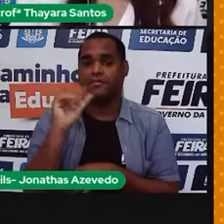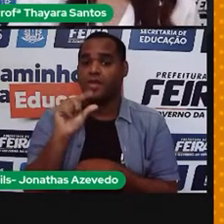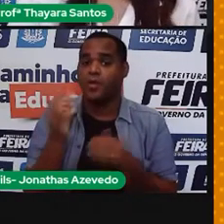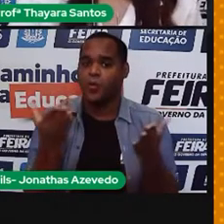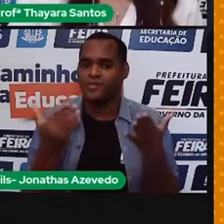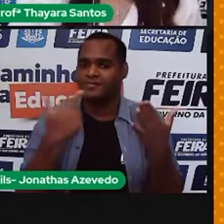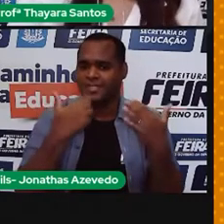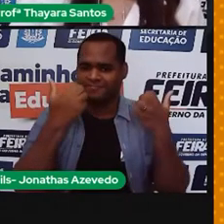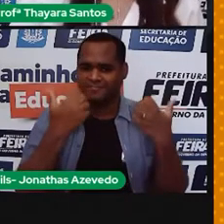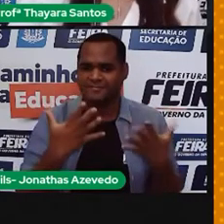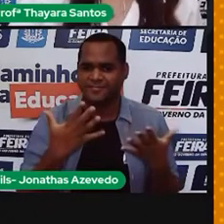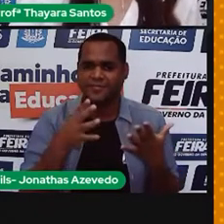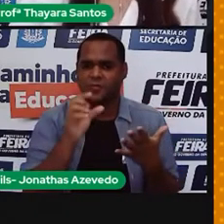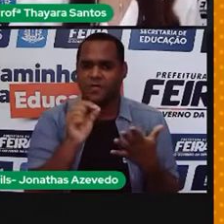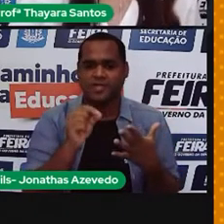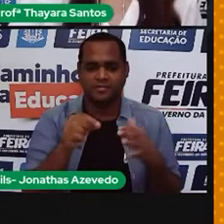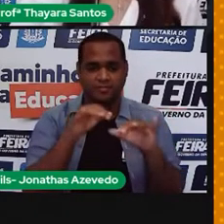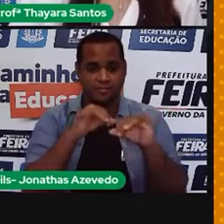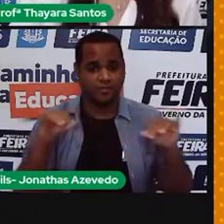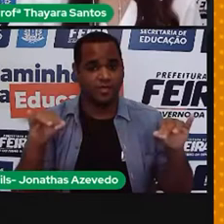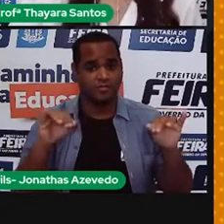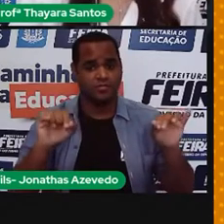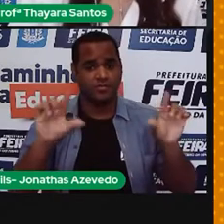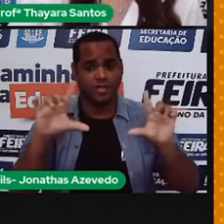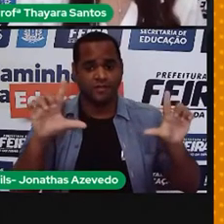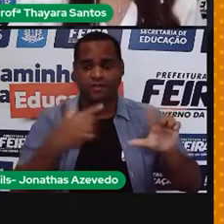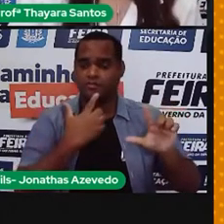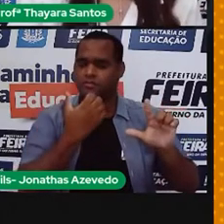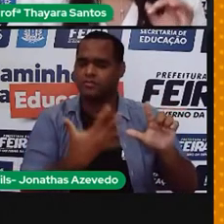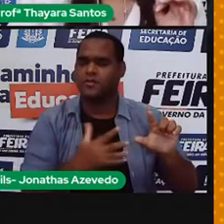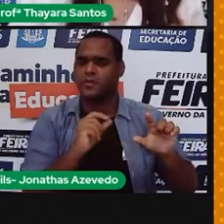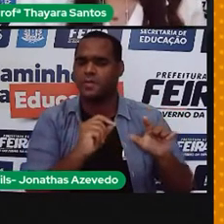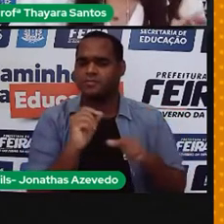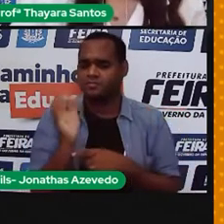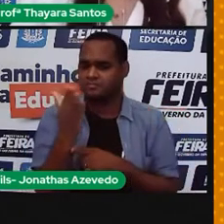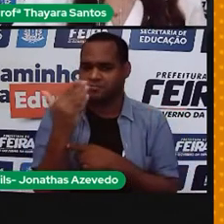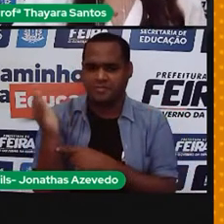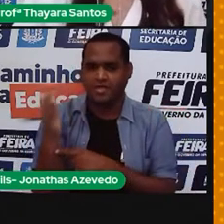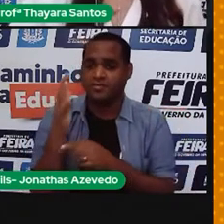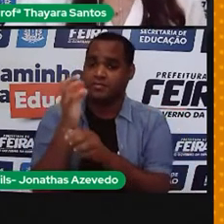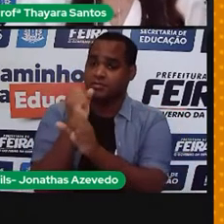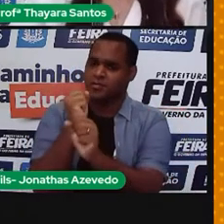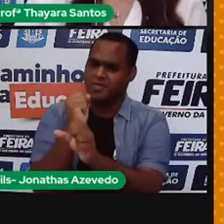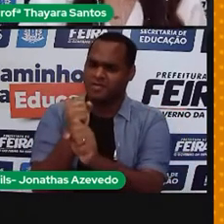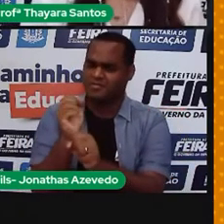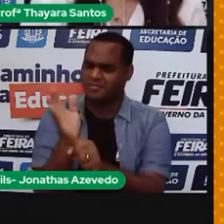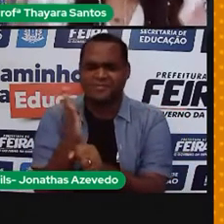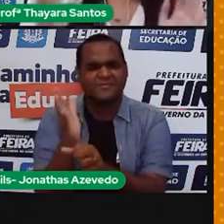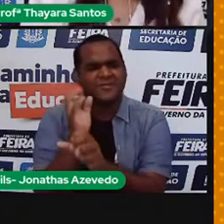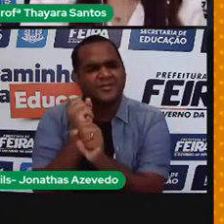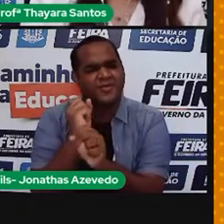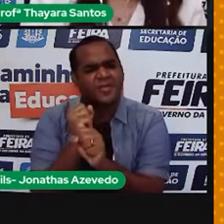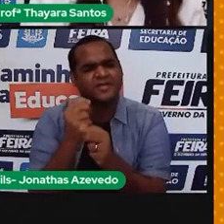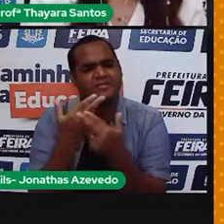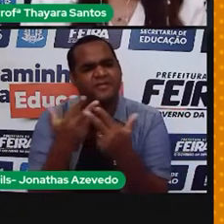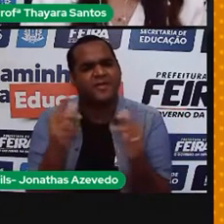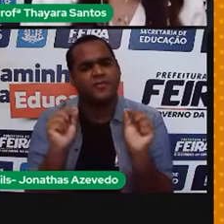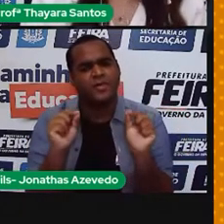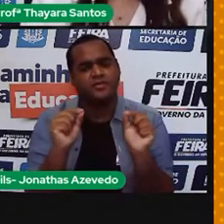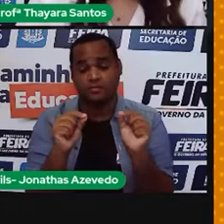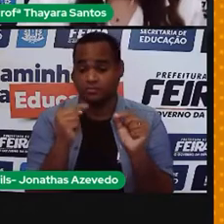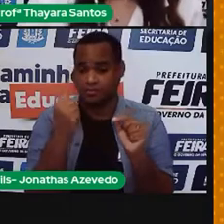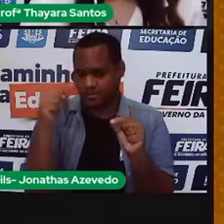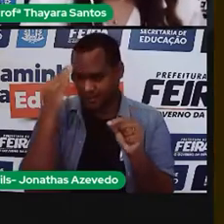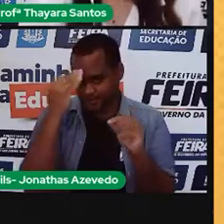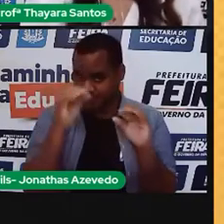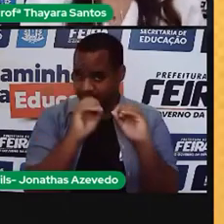muito falada ultimamente nos telejornais, que são as bandeiras tarifárias. O que é isso? Vamos entender um pouquinho sobre